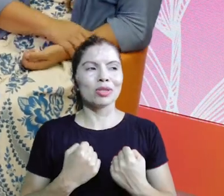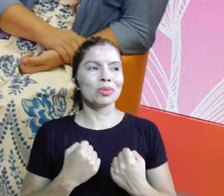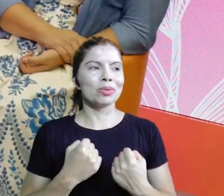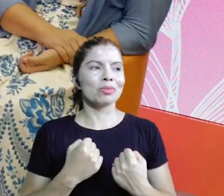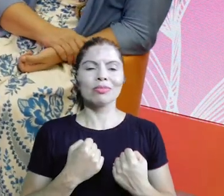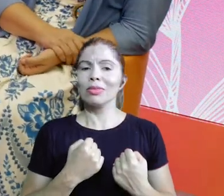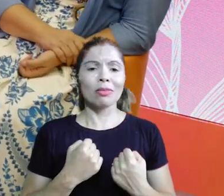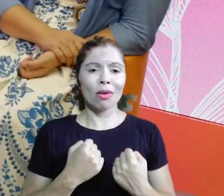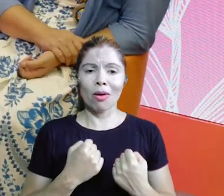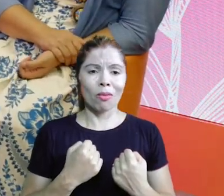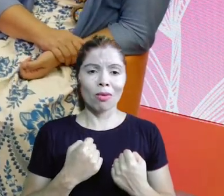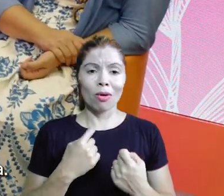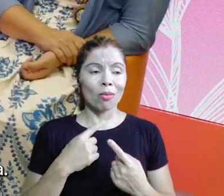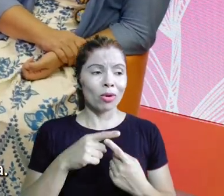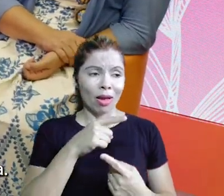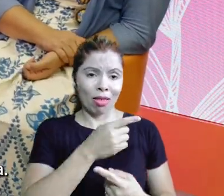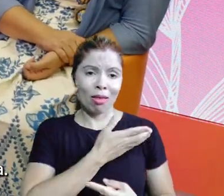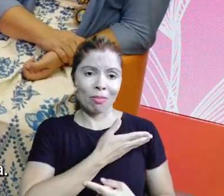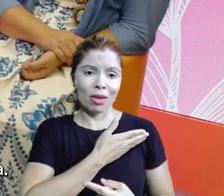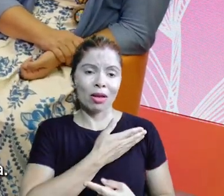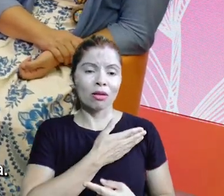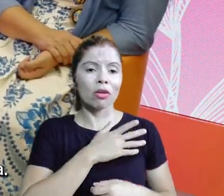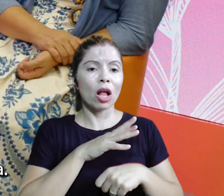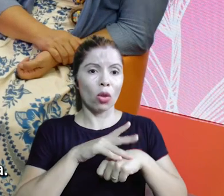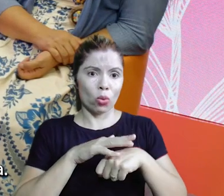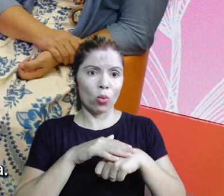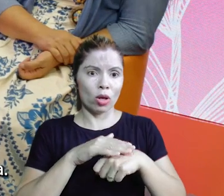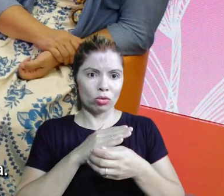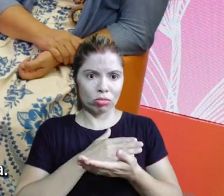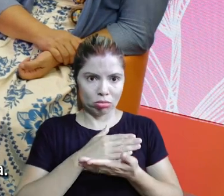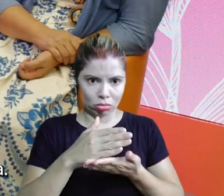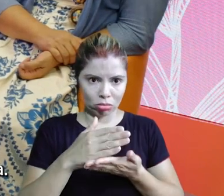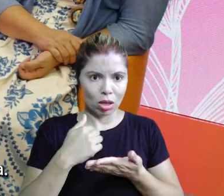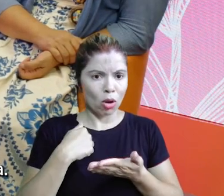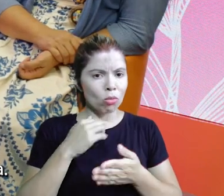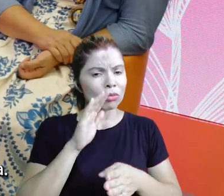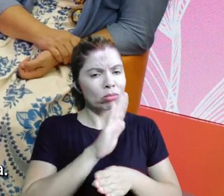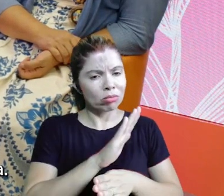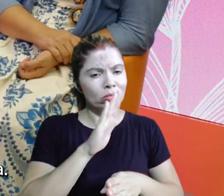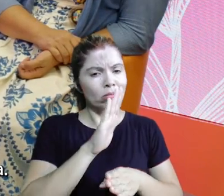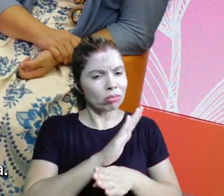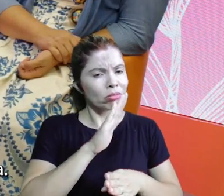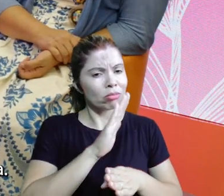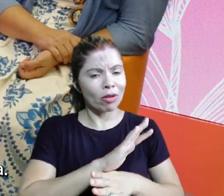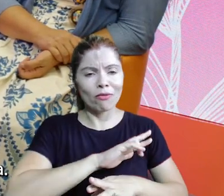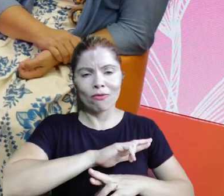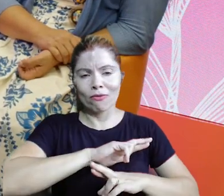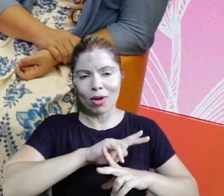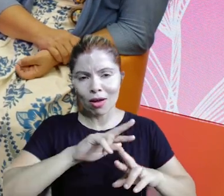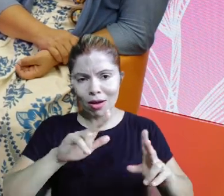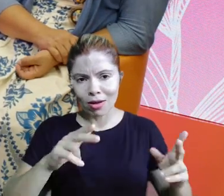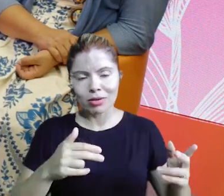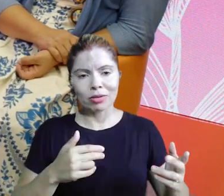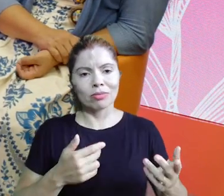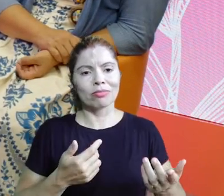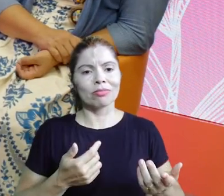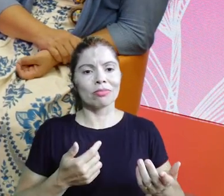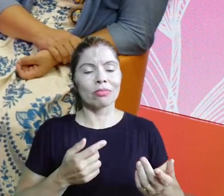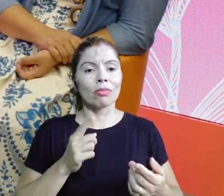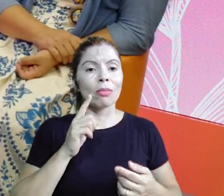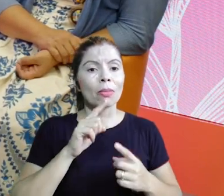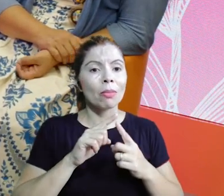não, enquanto ela esteve doente, eu ia lá, almoçava com ela. Então, naquele dia, eu acho que eu até cheguei a comentar na entrevista. acho, é verdade.